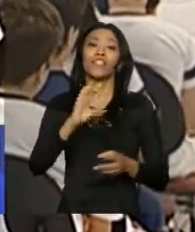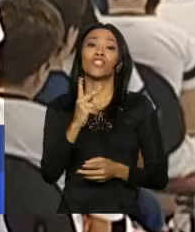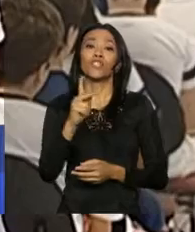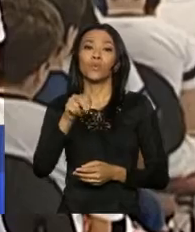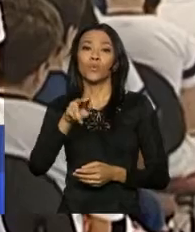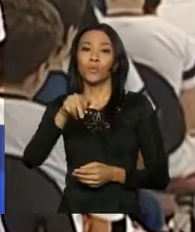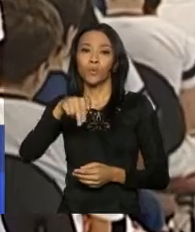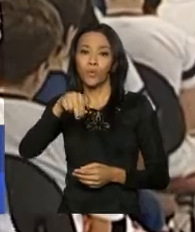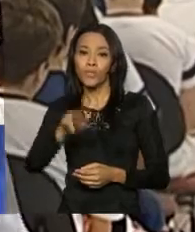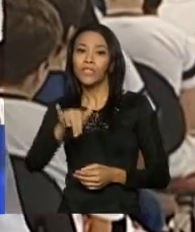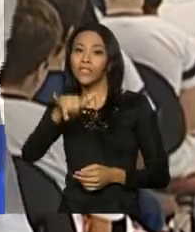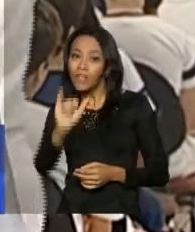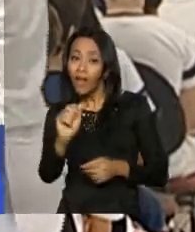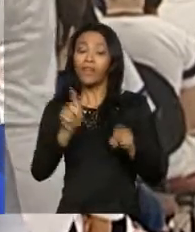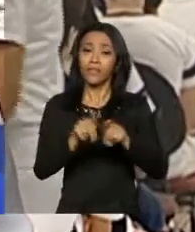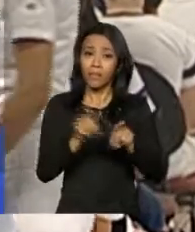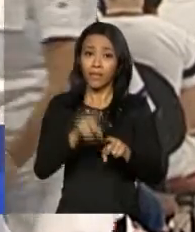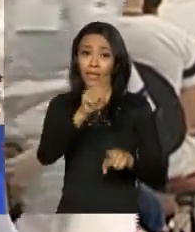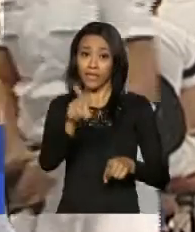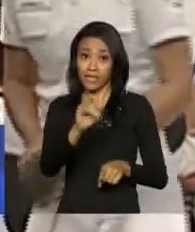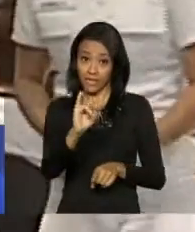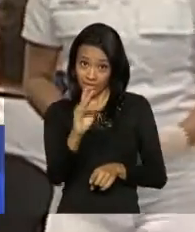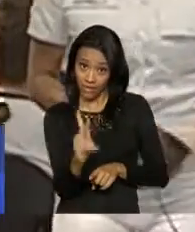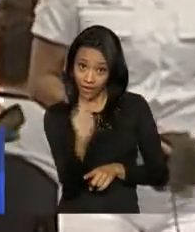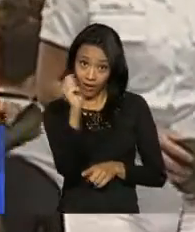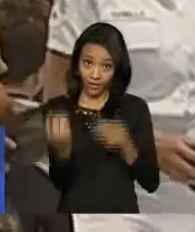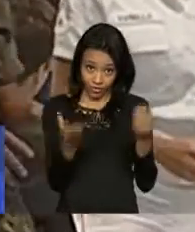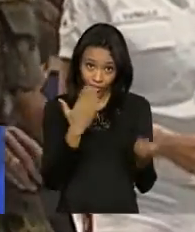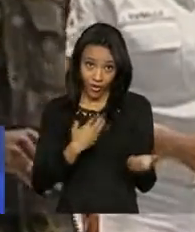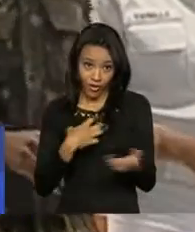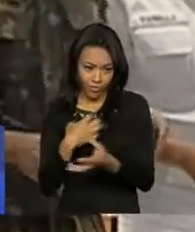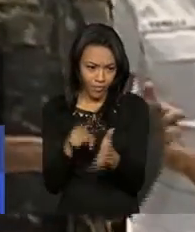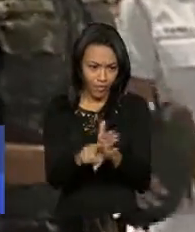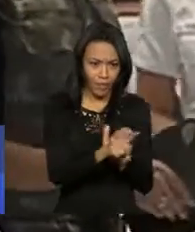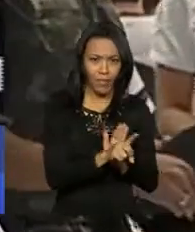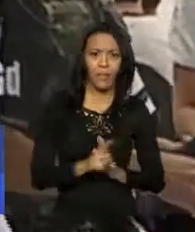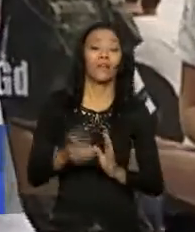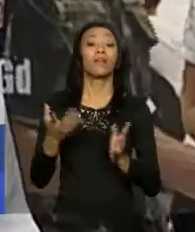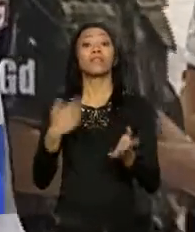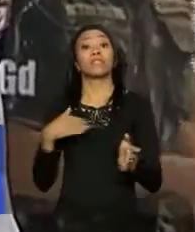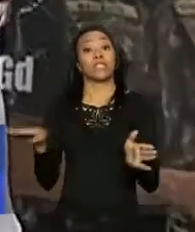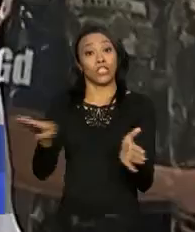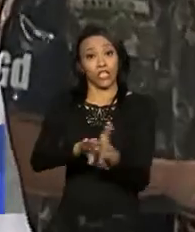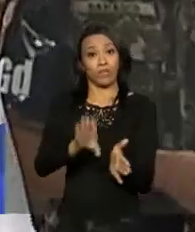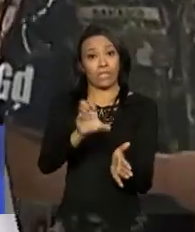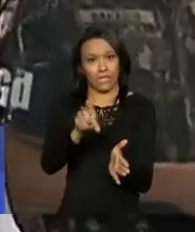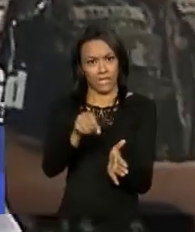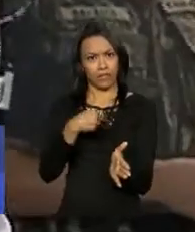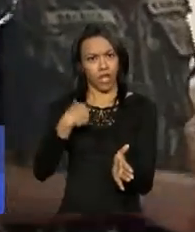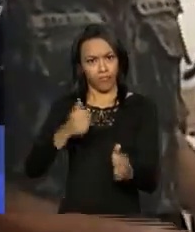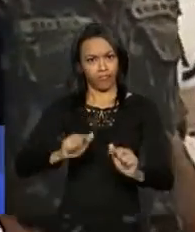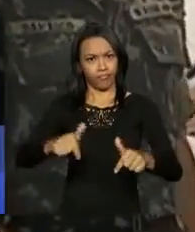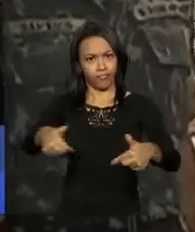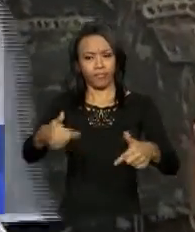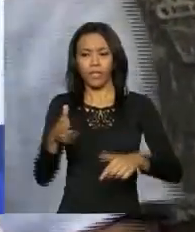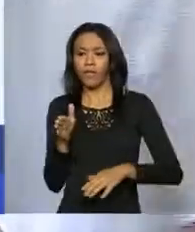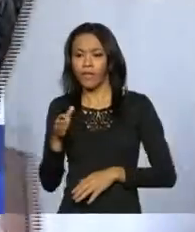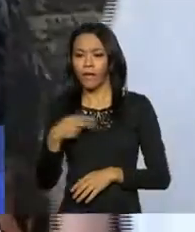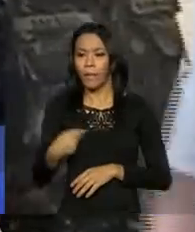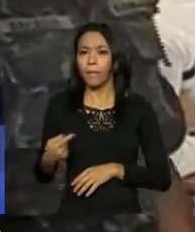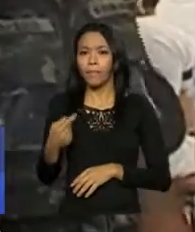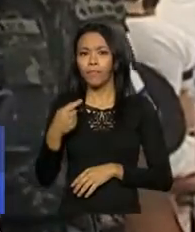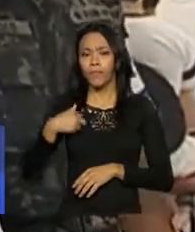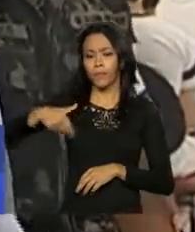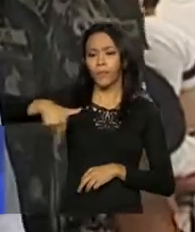orientando os estudantes sobre como combater o Aedes aegypti. Mais cedo, quando eu cheguei aqui na escola, os estudantes já estavam trabalhando, já estavam percorrendo aqui as